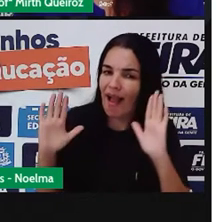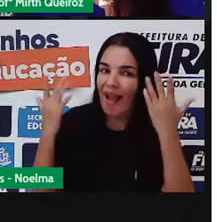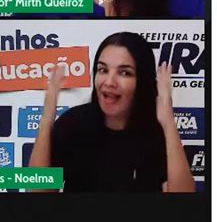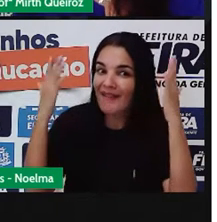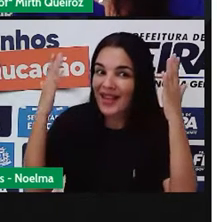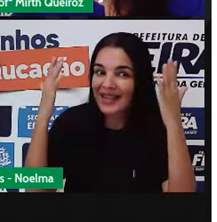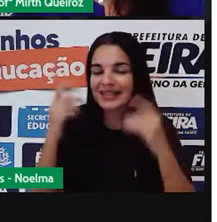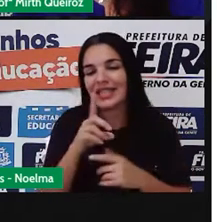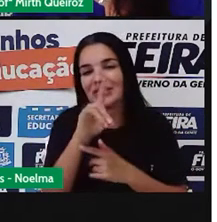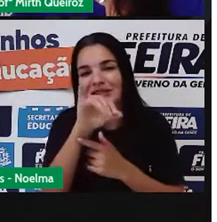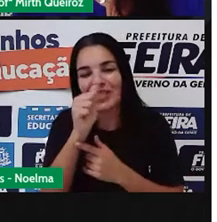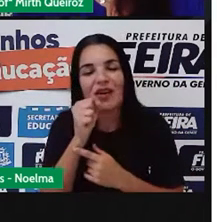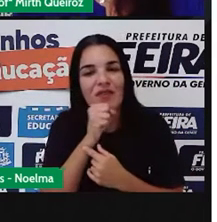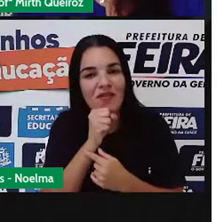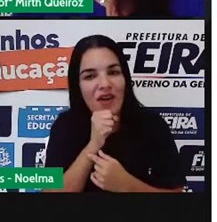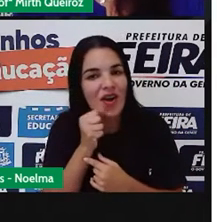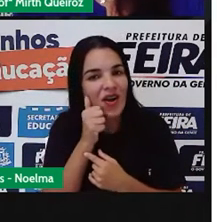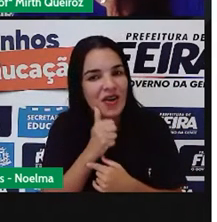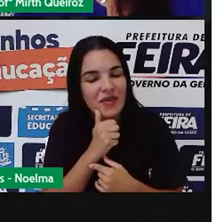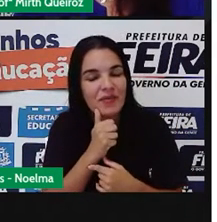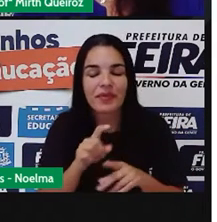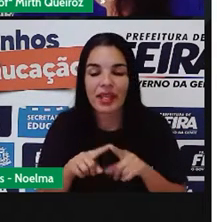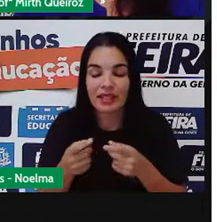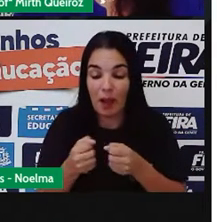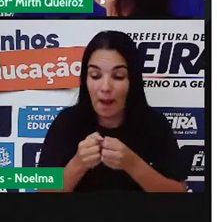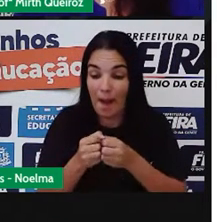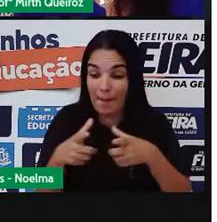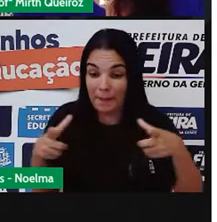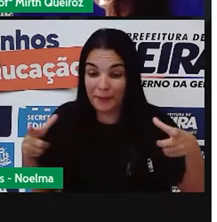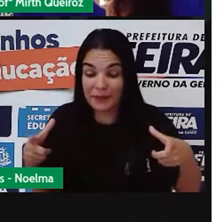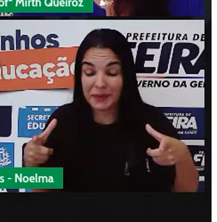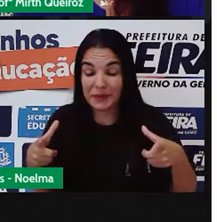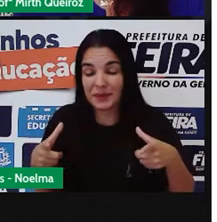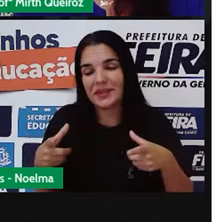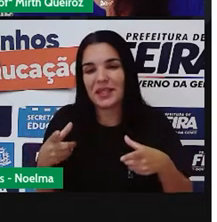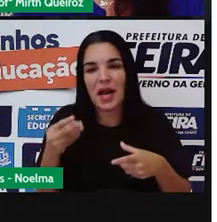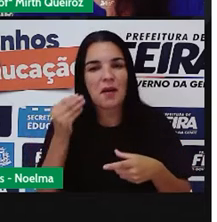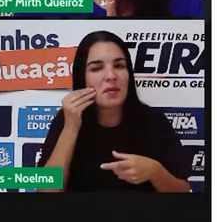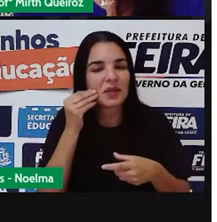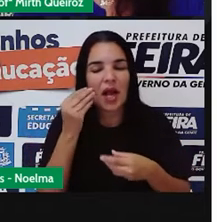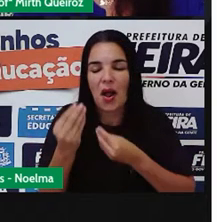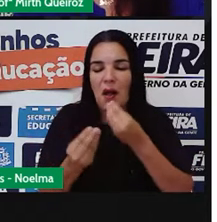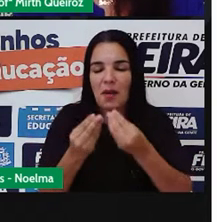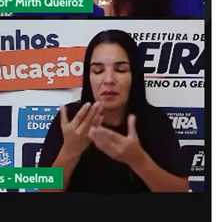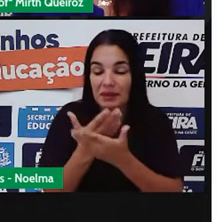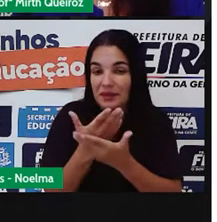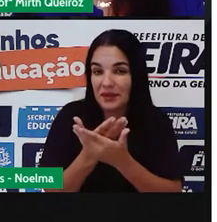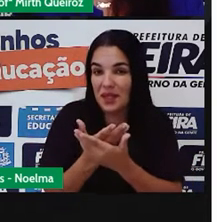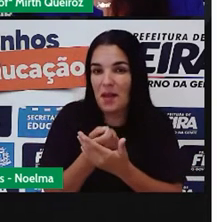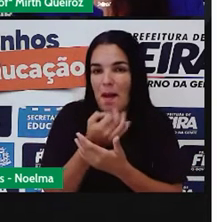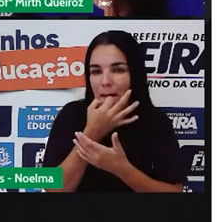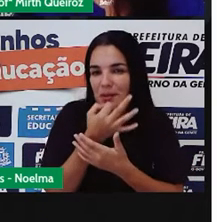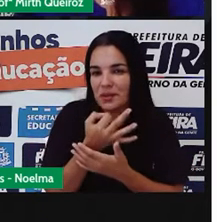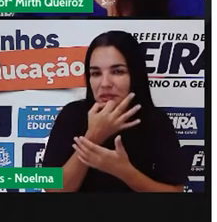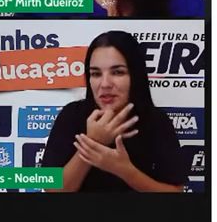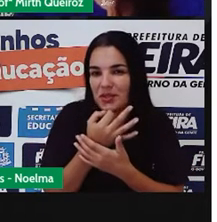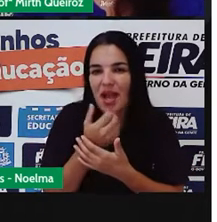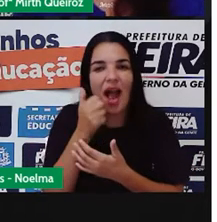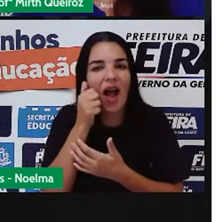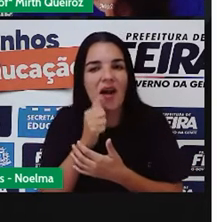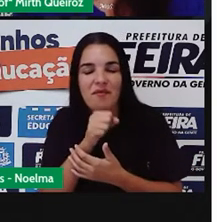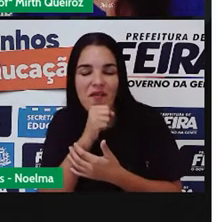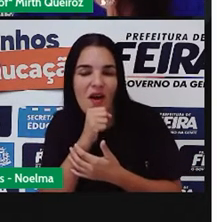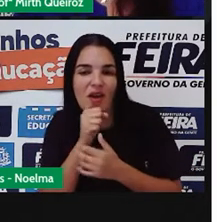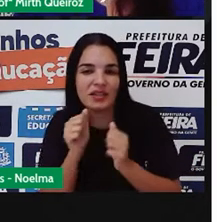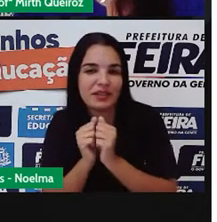avós, nós abrimos um espaço nas nossas aulas para dar algumas dicas de brincadeiras para as avós e netinhos